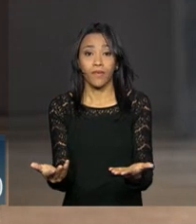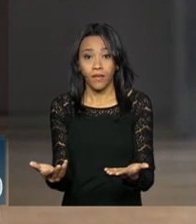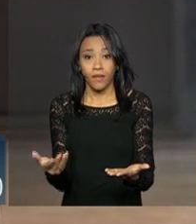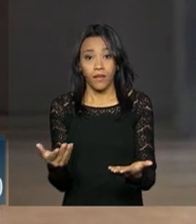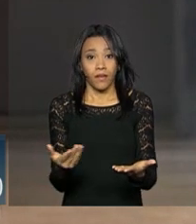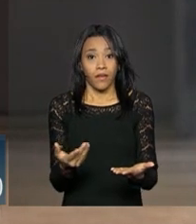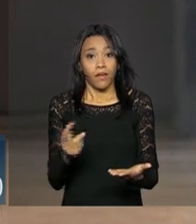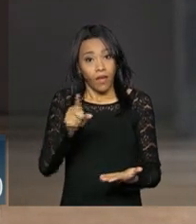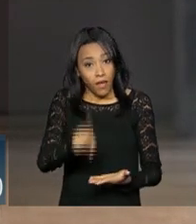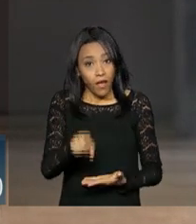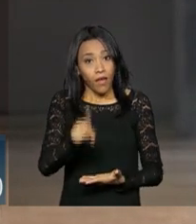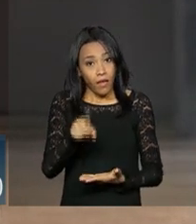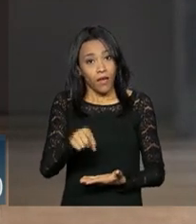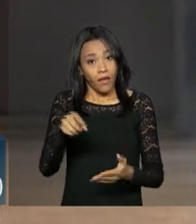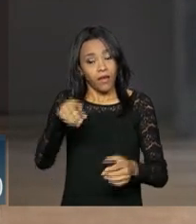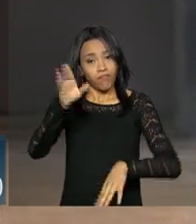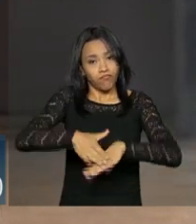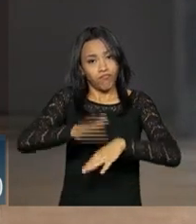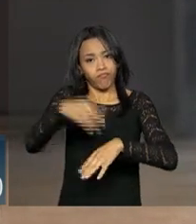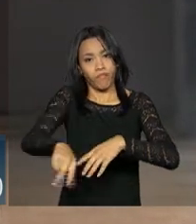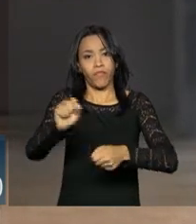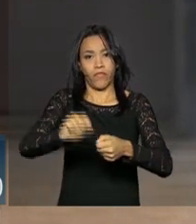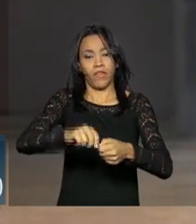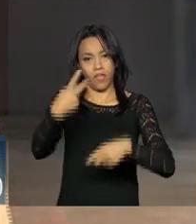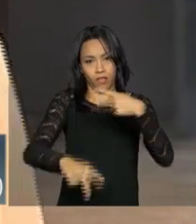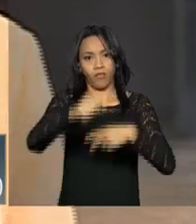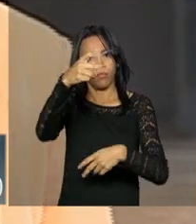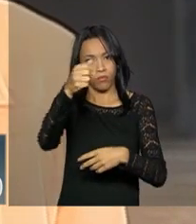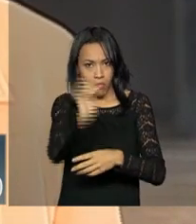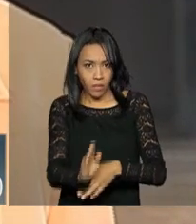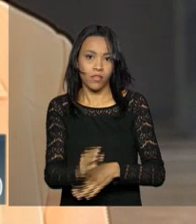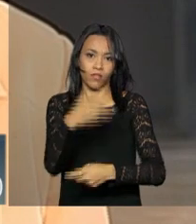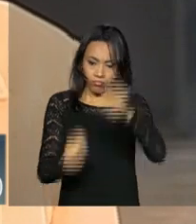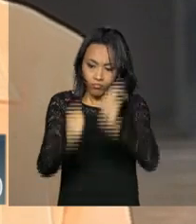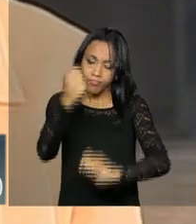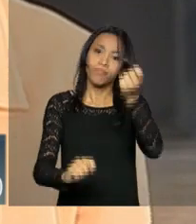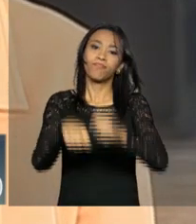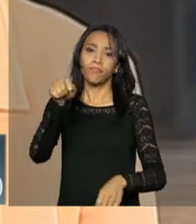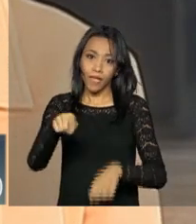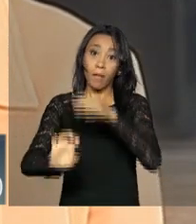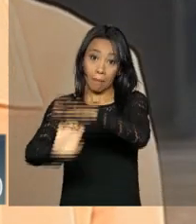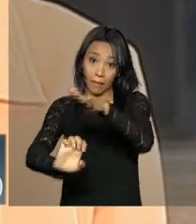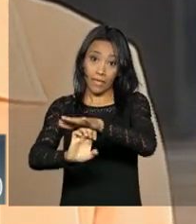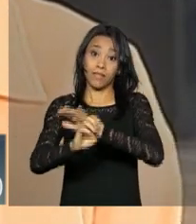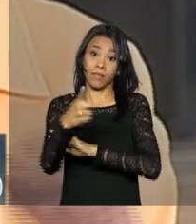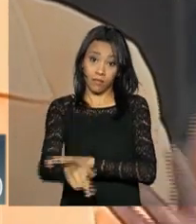sombra de dúvida, da engenharia nacional, da empresa Embraer, que é uma empresa que